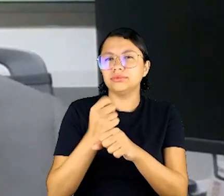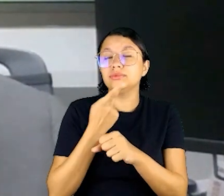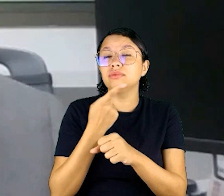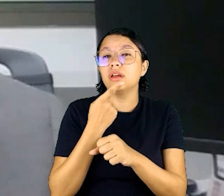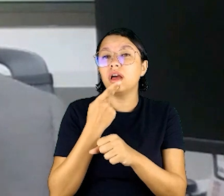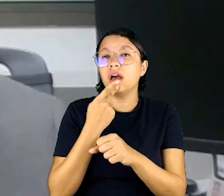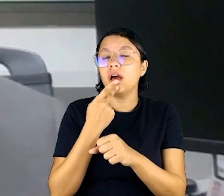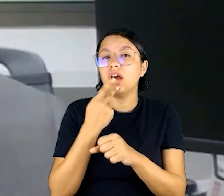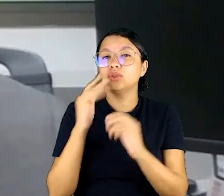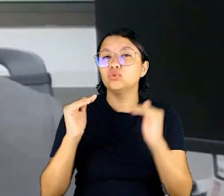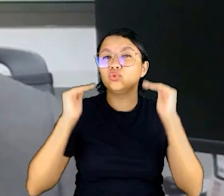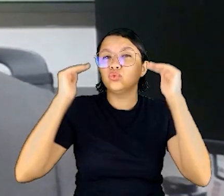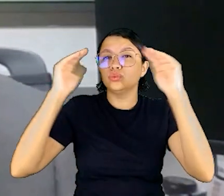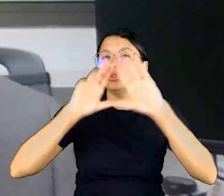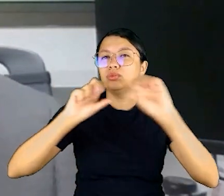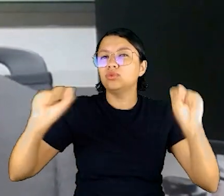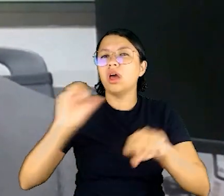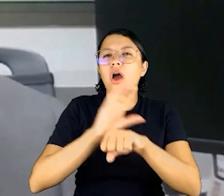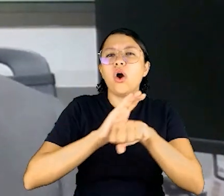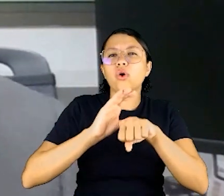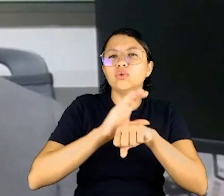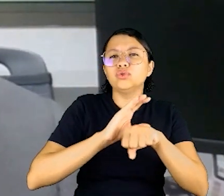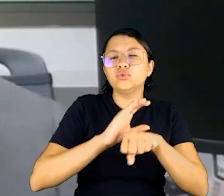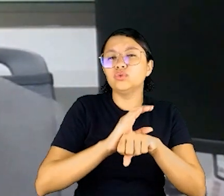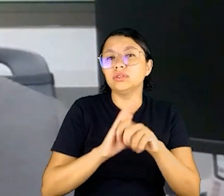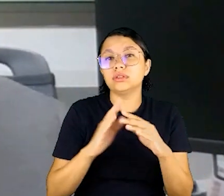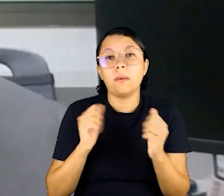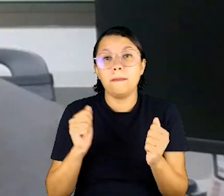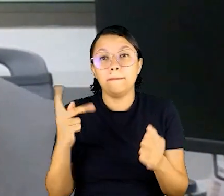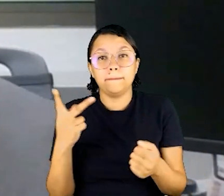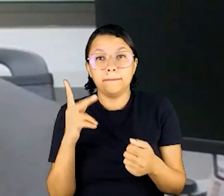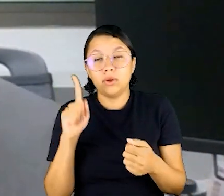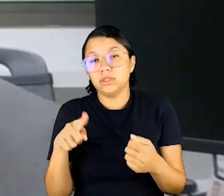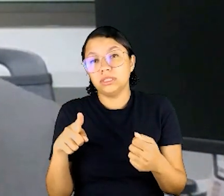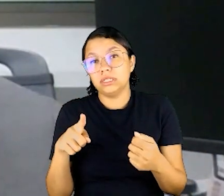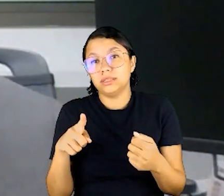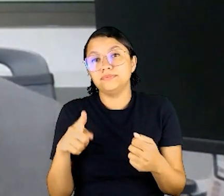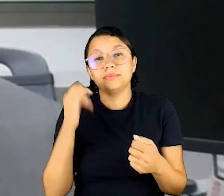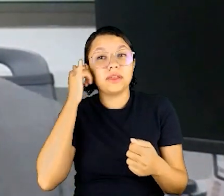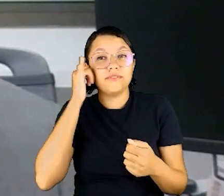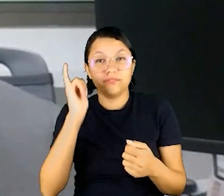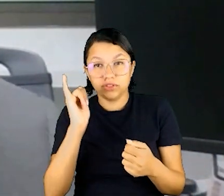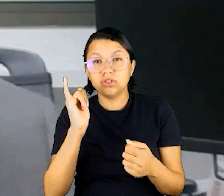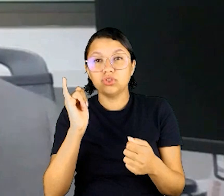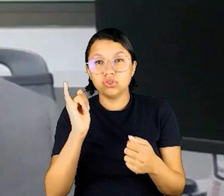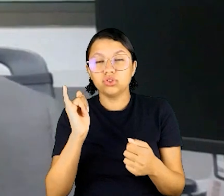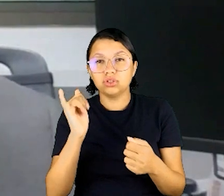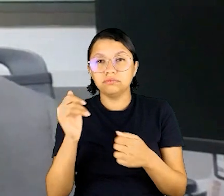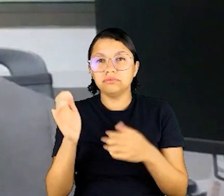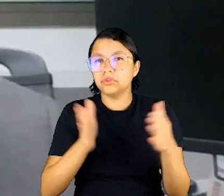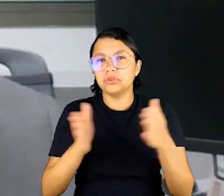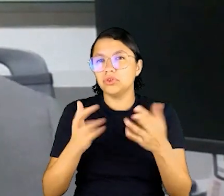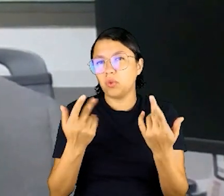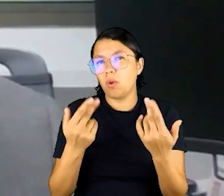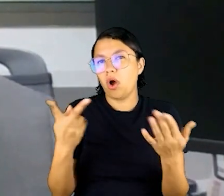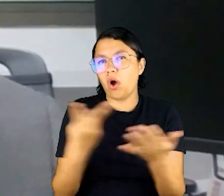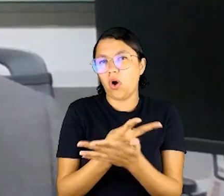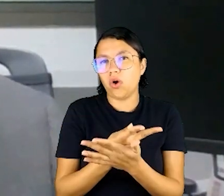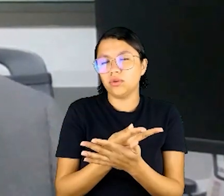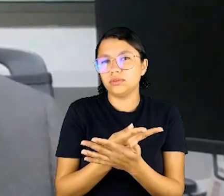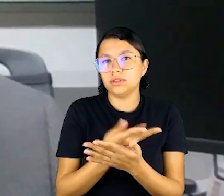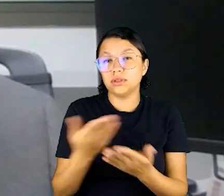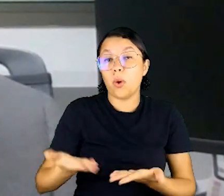a gente falando de Supremo Tribunal, falando de Constituição, etc., quem sabe a gente previna situações infelizes como essa, né, ou seja,